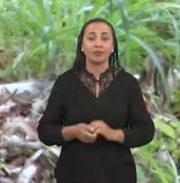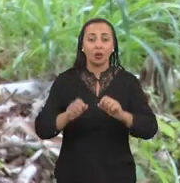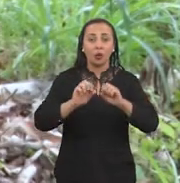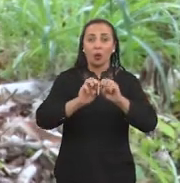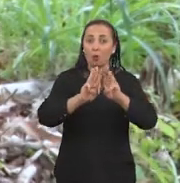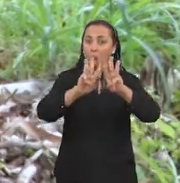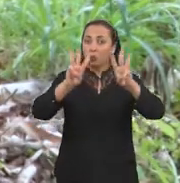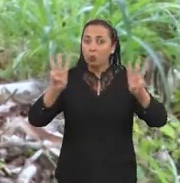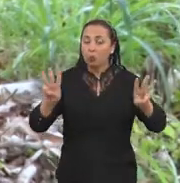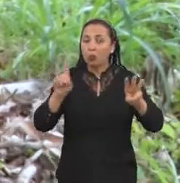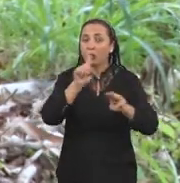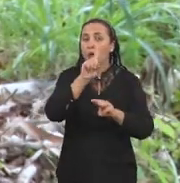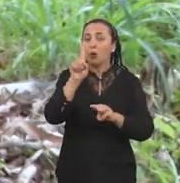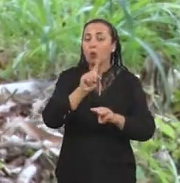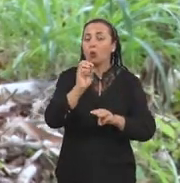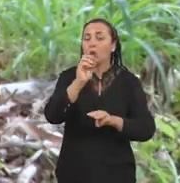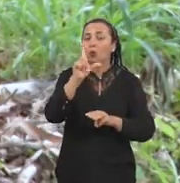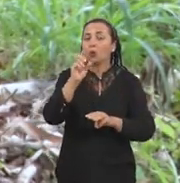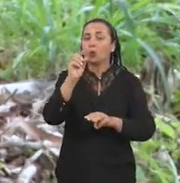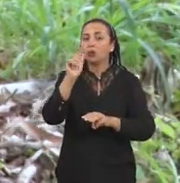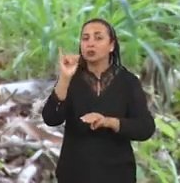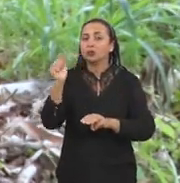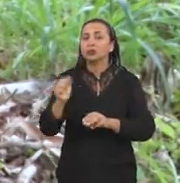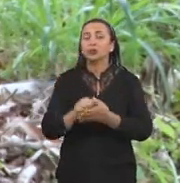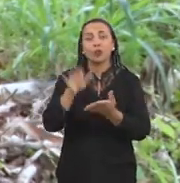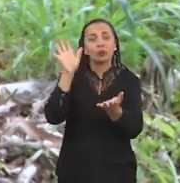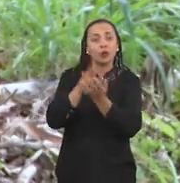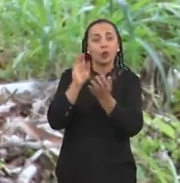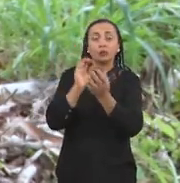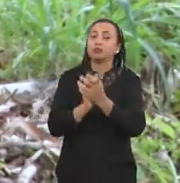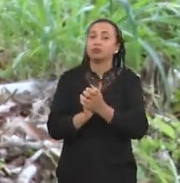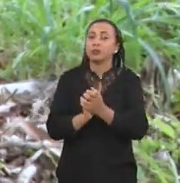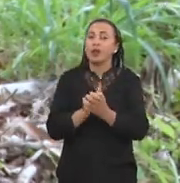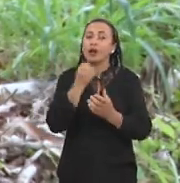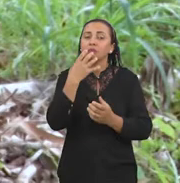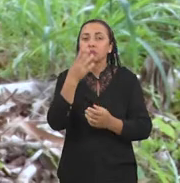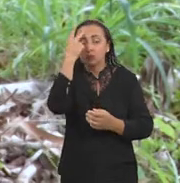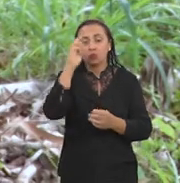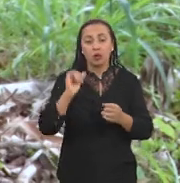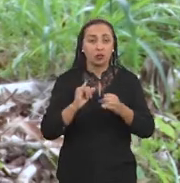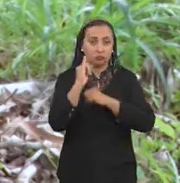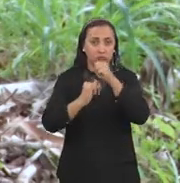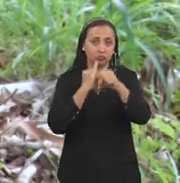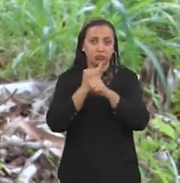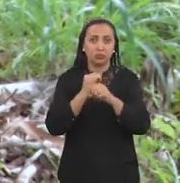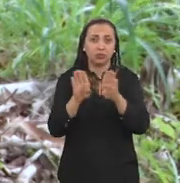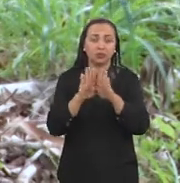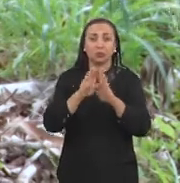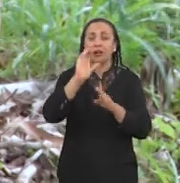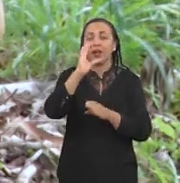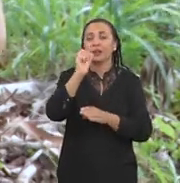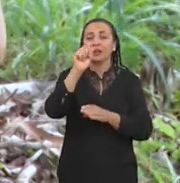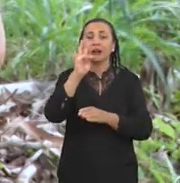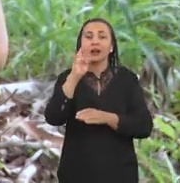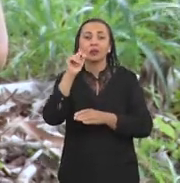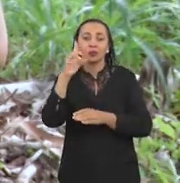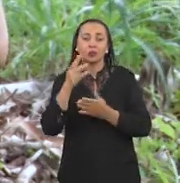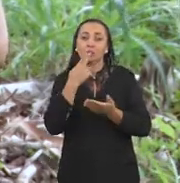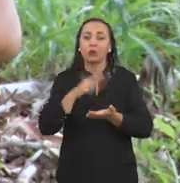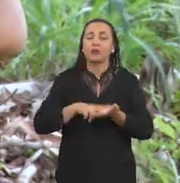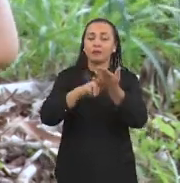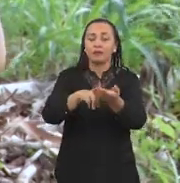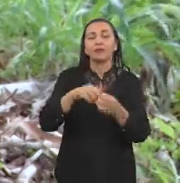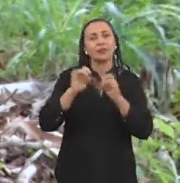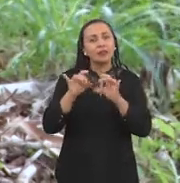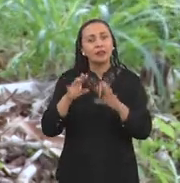O portal de zoologia de Pernambuco é um projeto colaborativo no qual ferramentas da internet e da cartografia